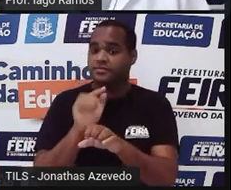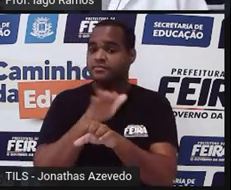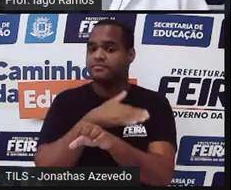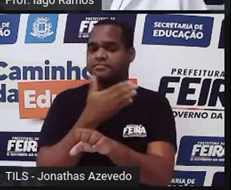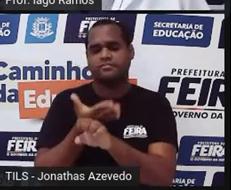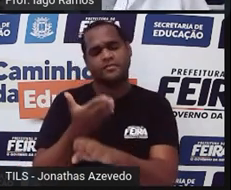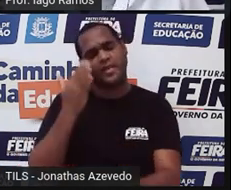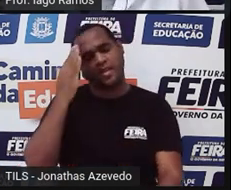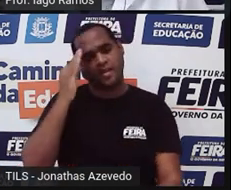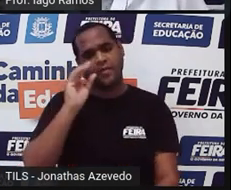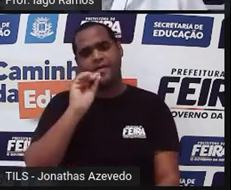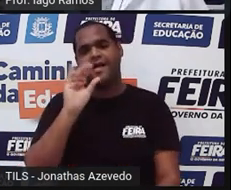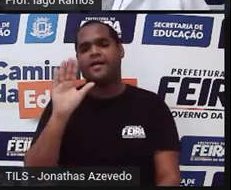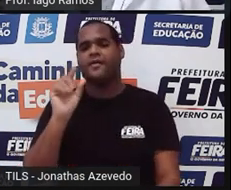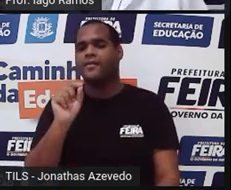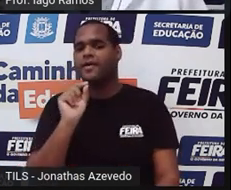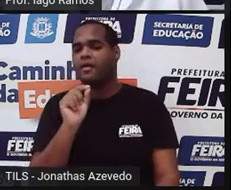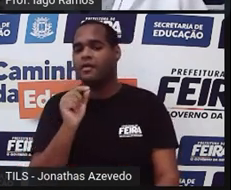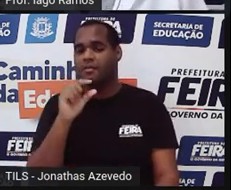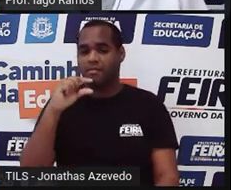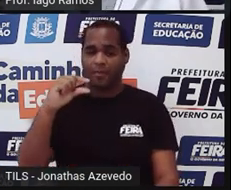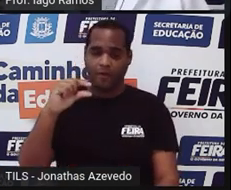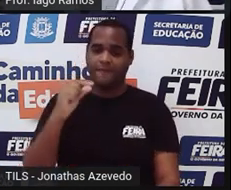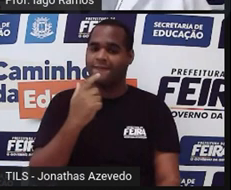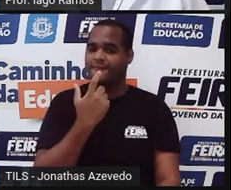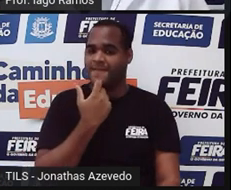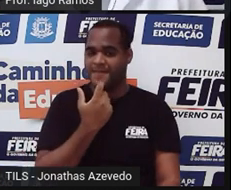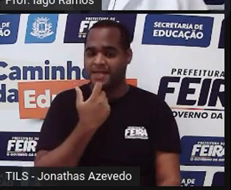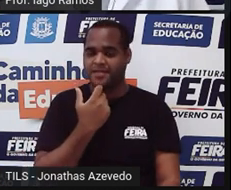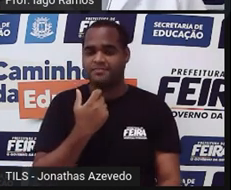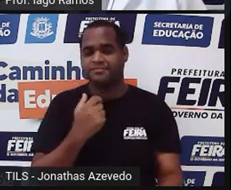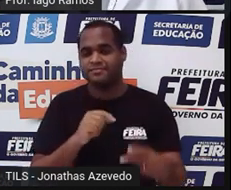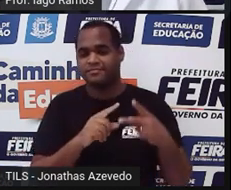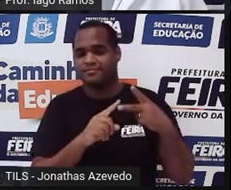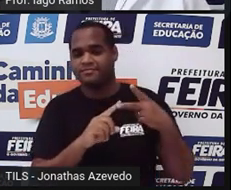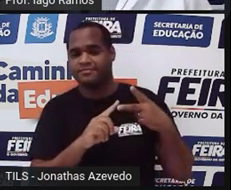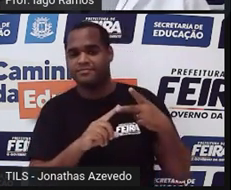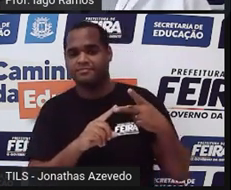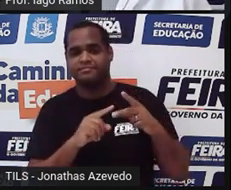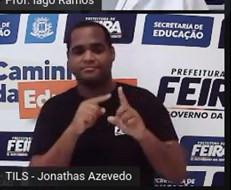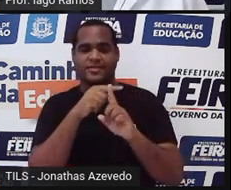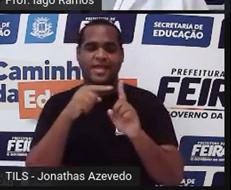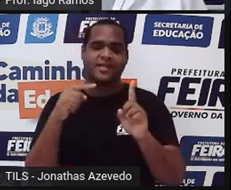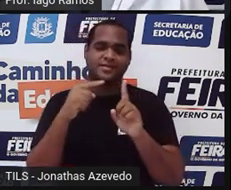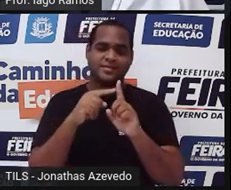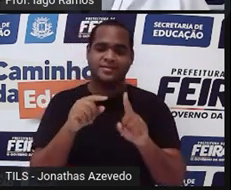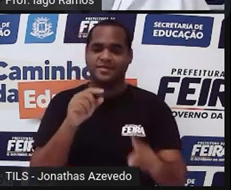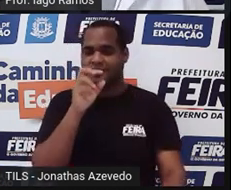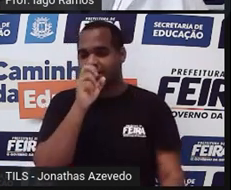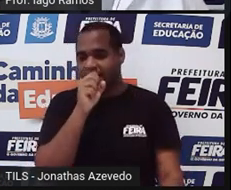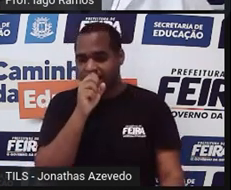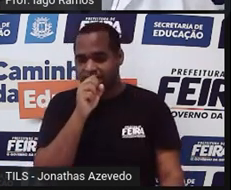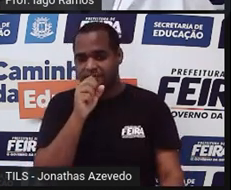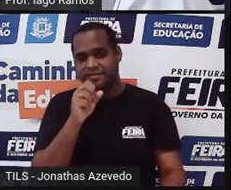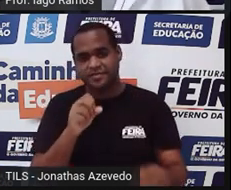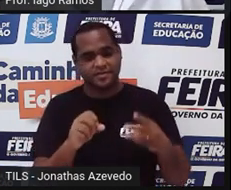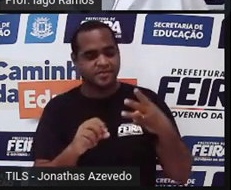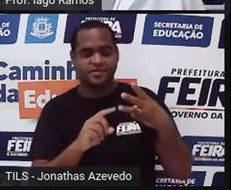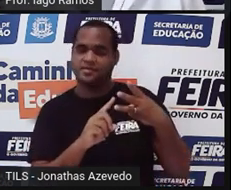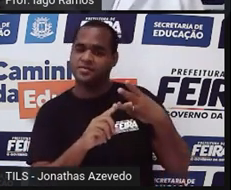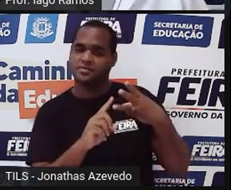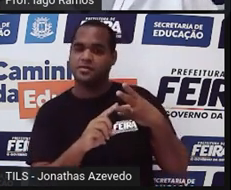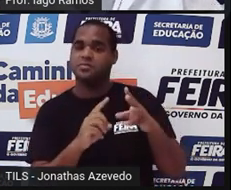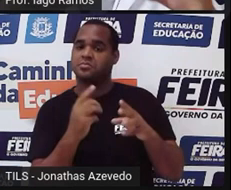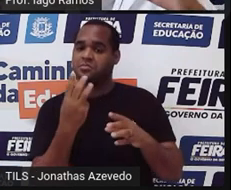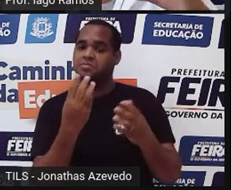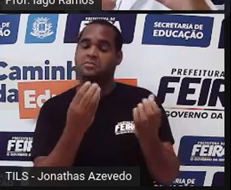pouco, né? Número 1 em vermelho. Até aqui você entendeu metade, número 2 em laranja. Até